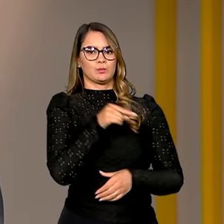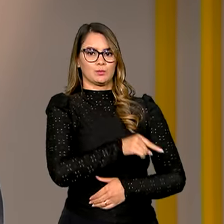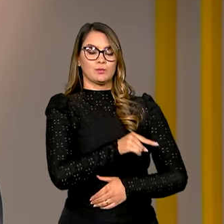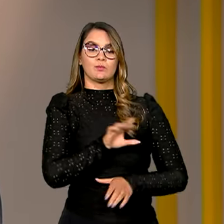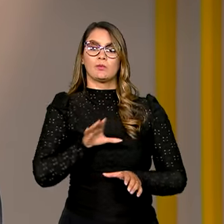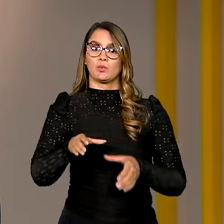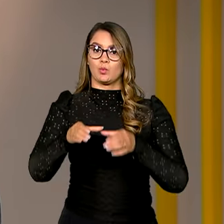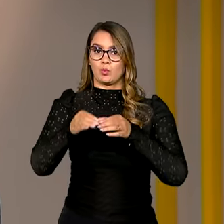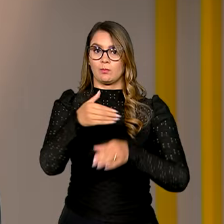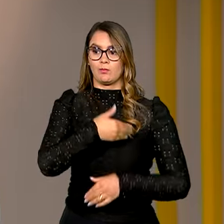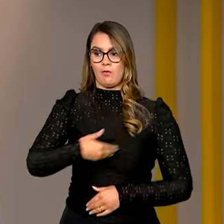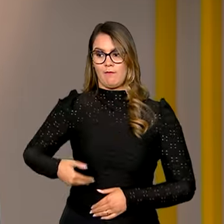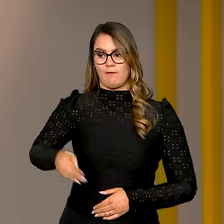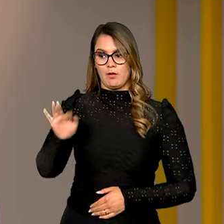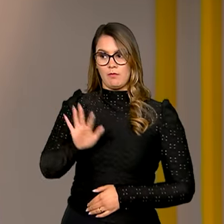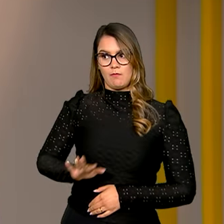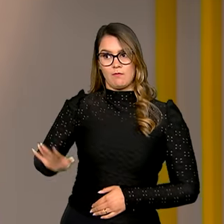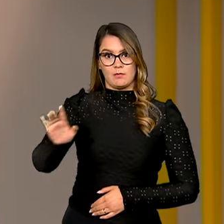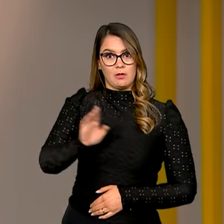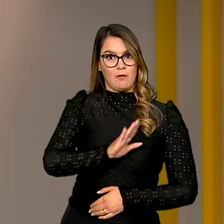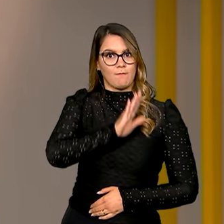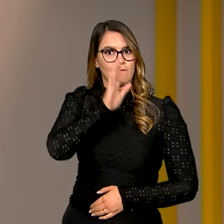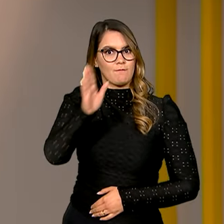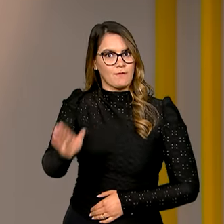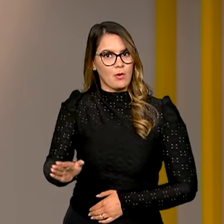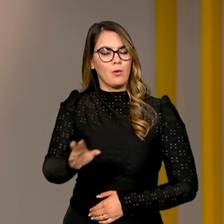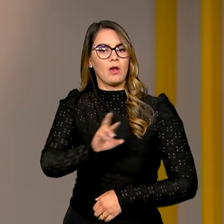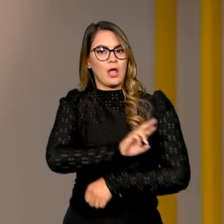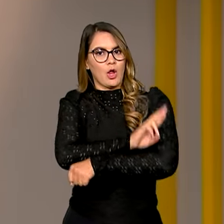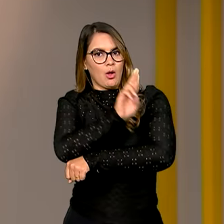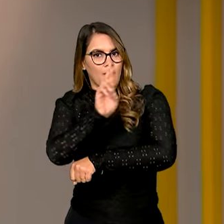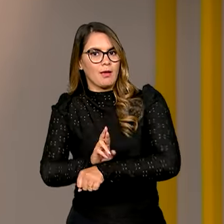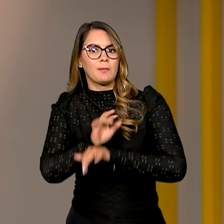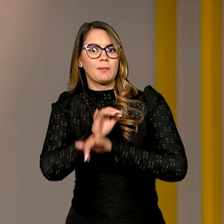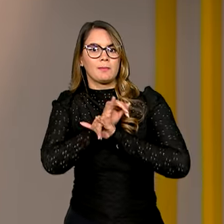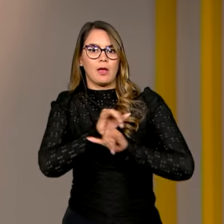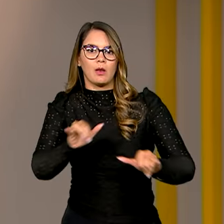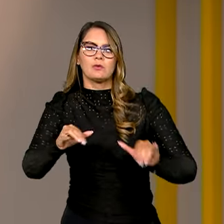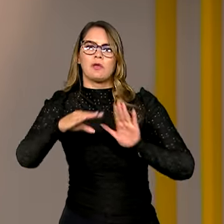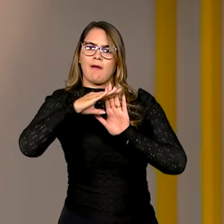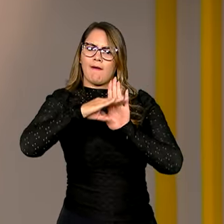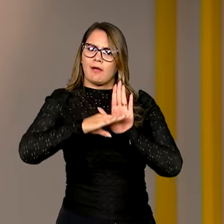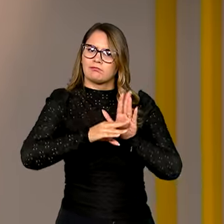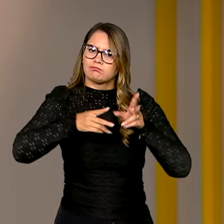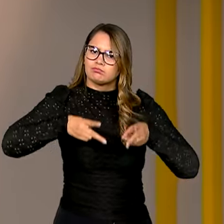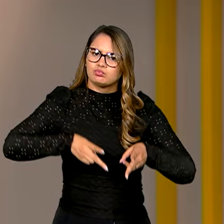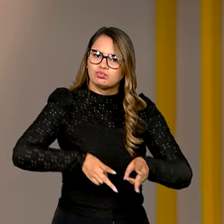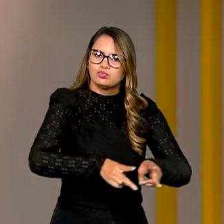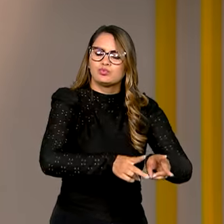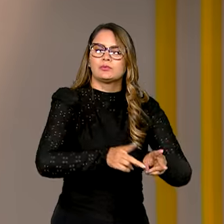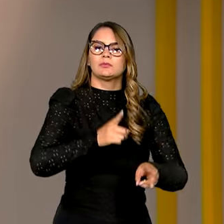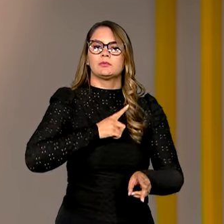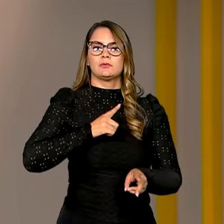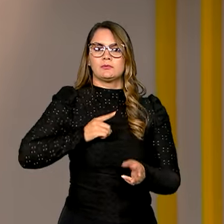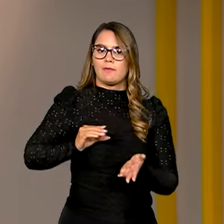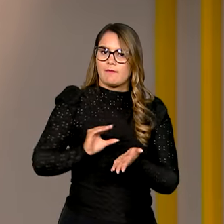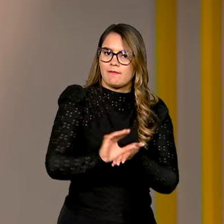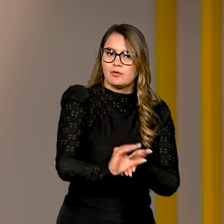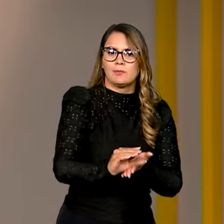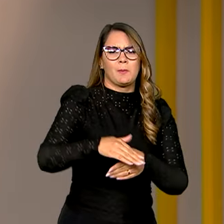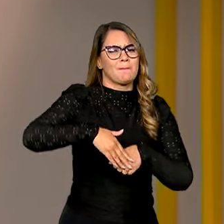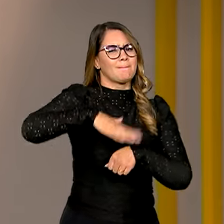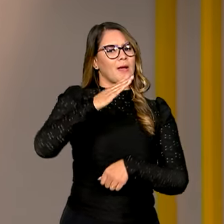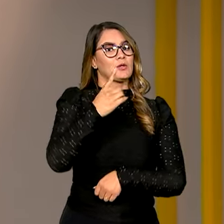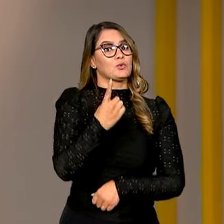Uma comitiva do governo federal esteve na terra indígena, em Roraima, para anunciar ações permanentes que contam com investimentos de